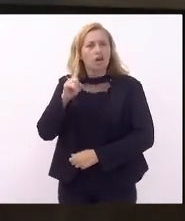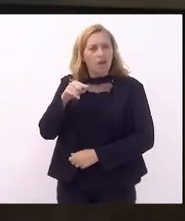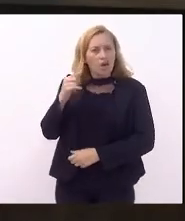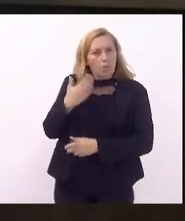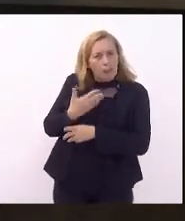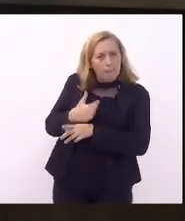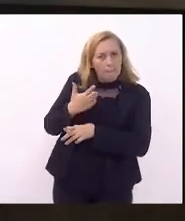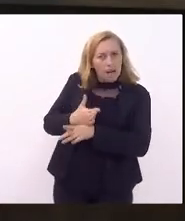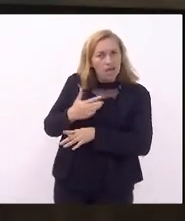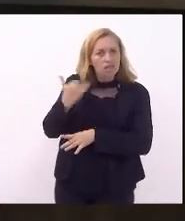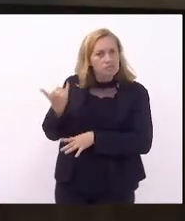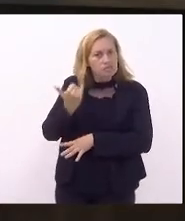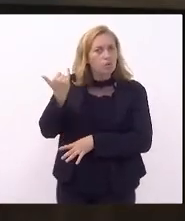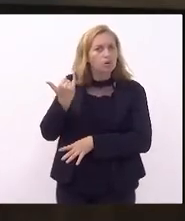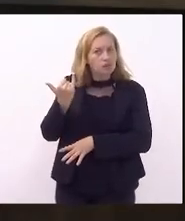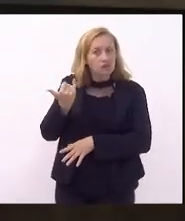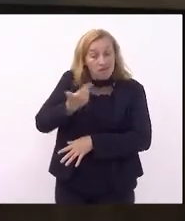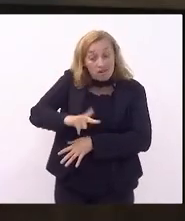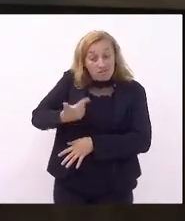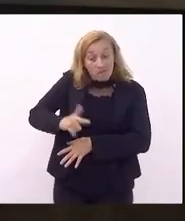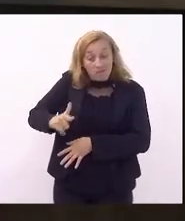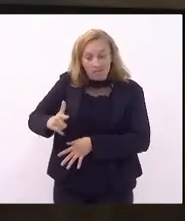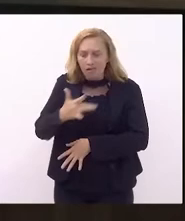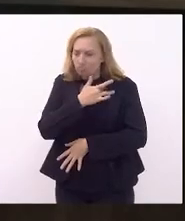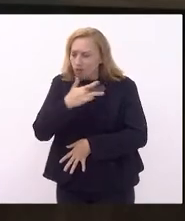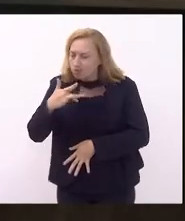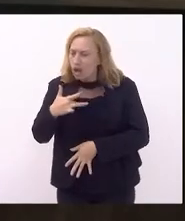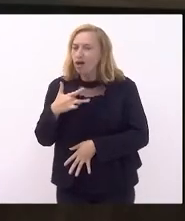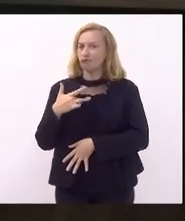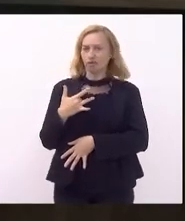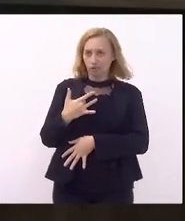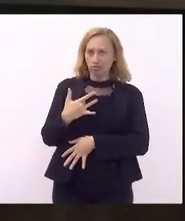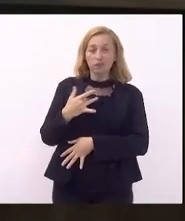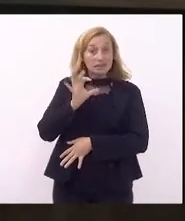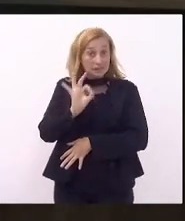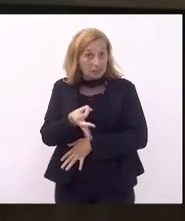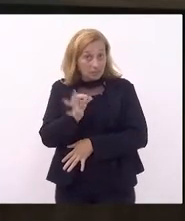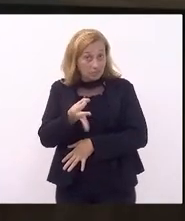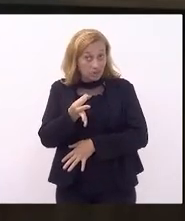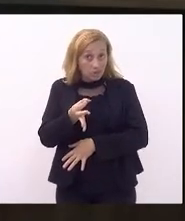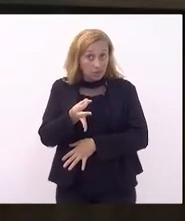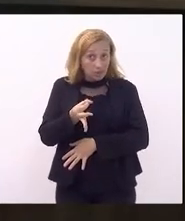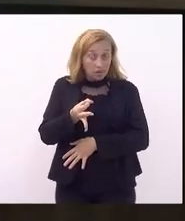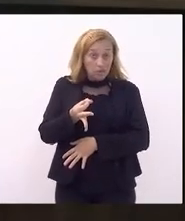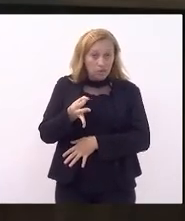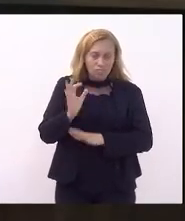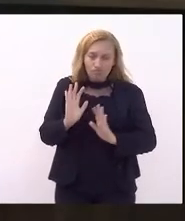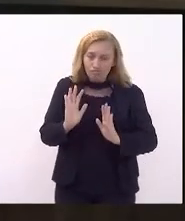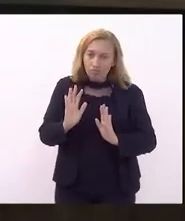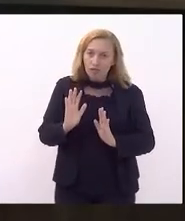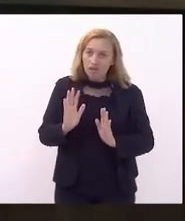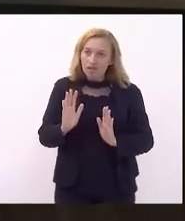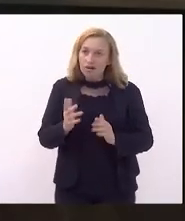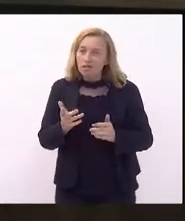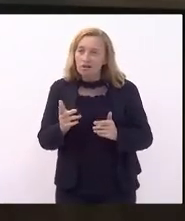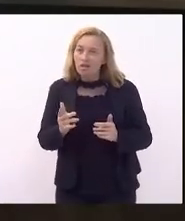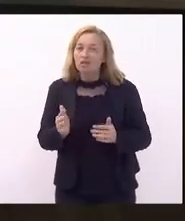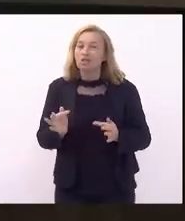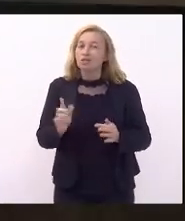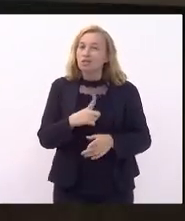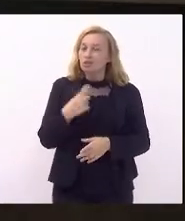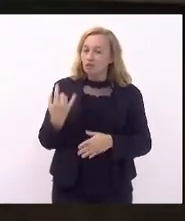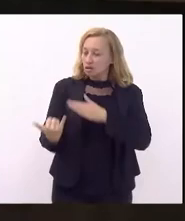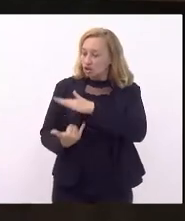prática que deve ser repetida, porque ela é muito saudável, exatamente, para o avivamento das nossas